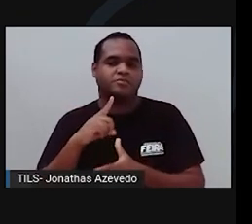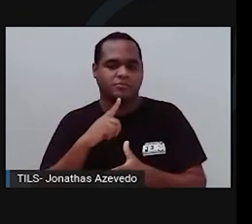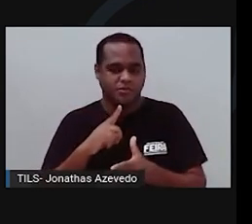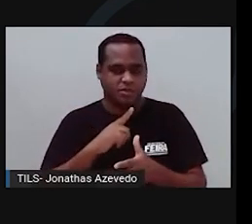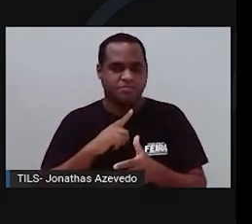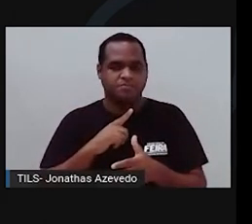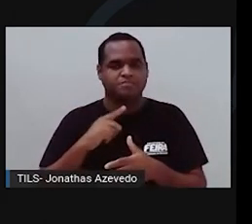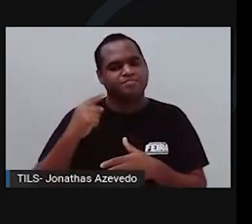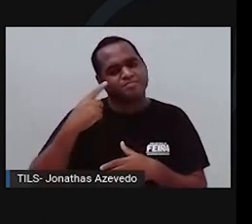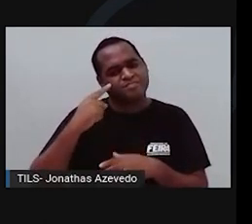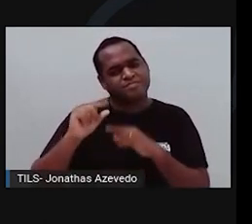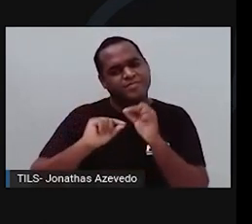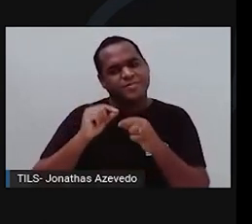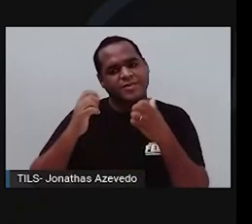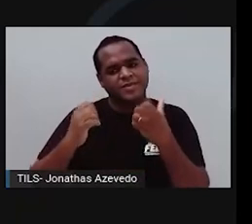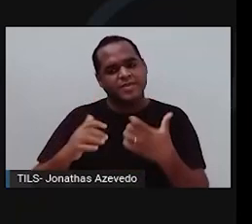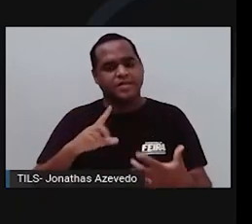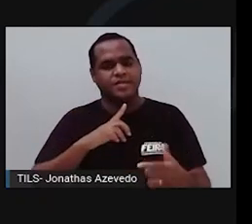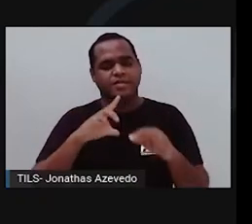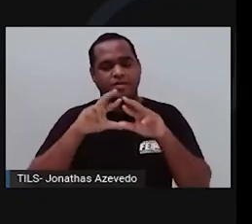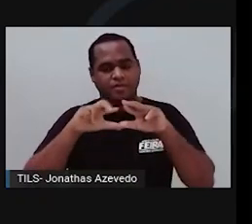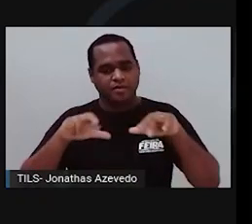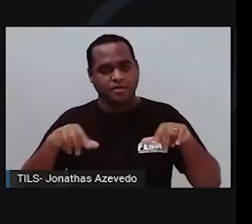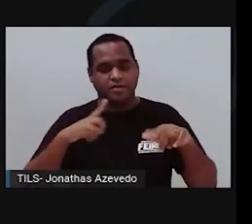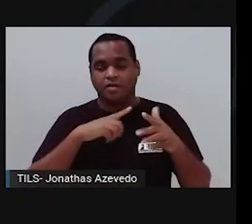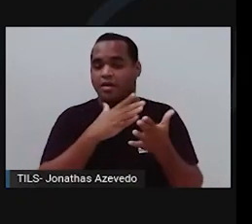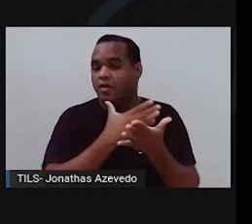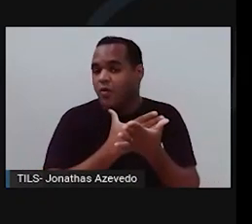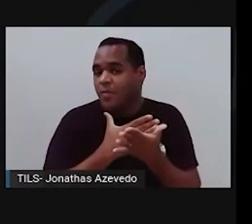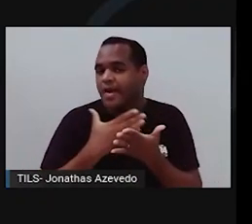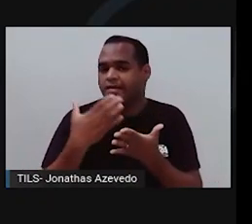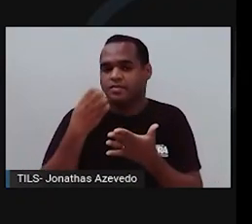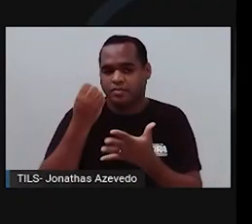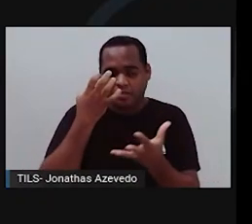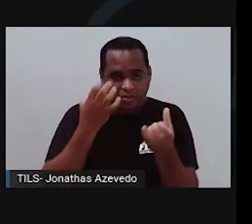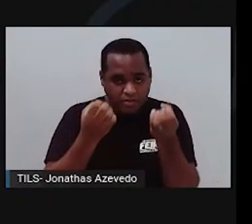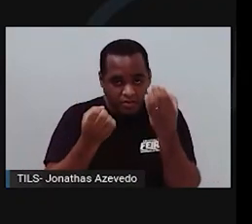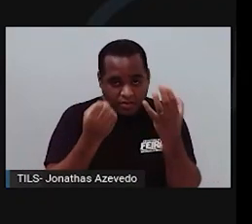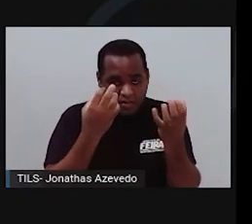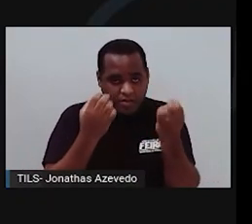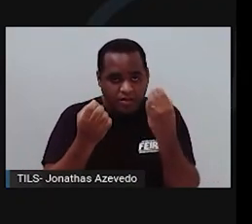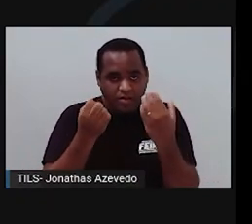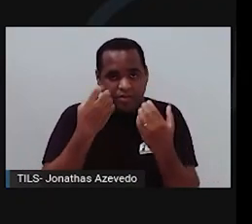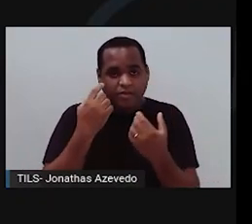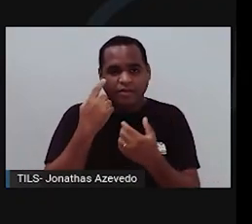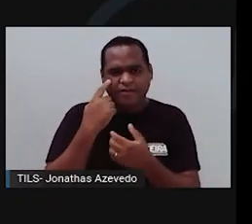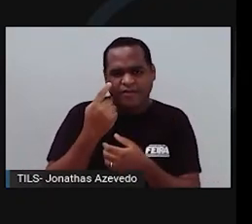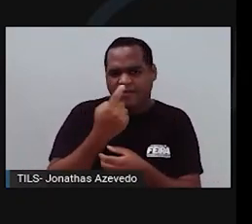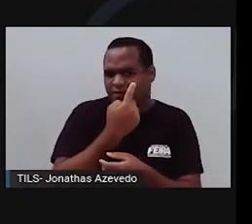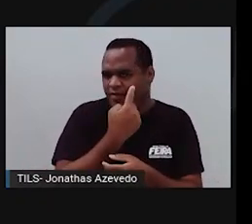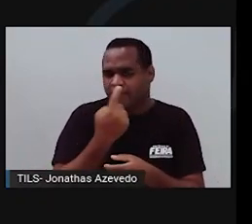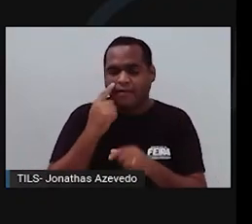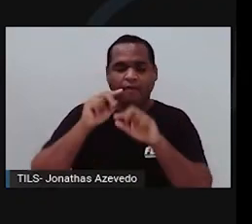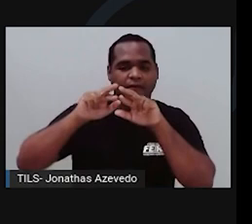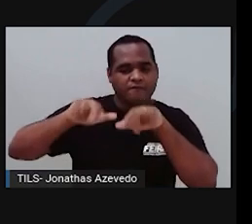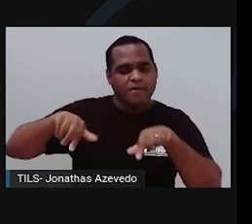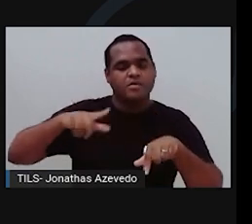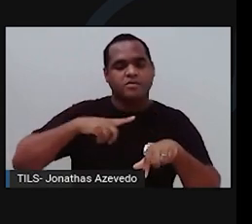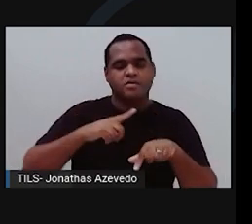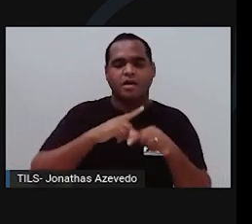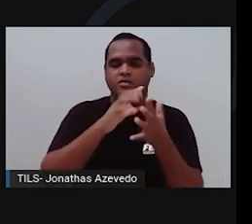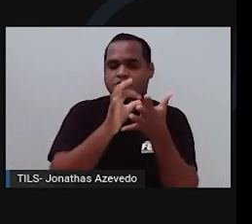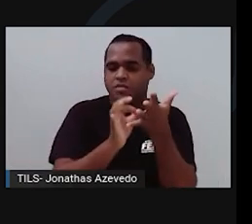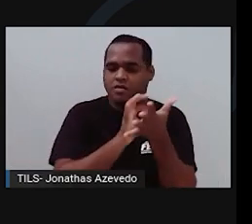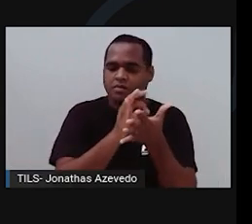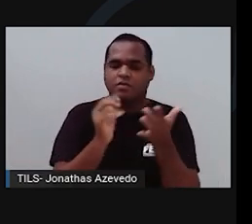essa molécula que impede o impulso nervoso, a informação que antes era luminosa passa na forma de impulso por todas as camadas das células da